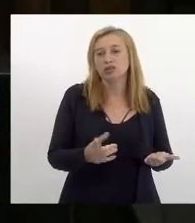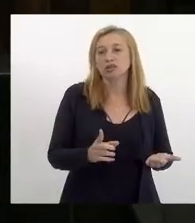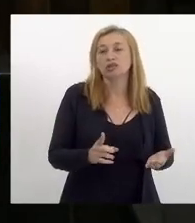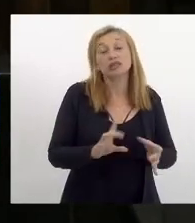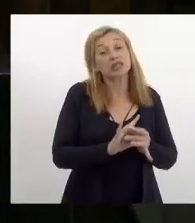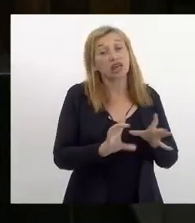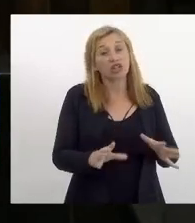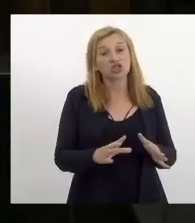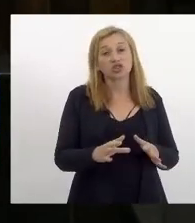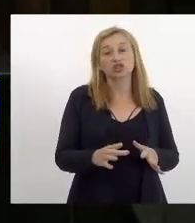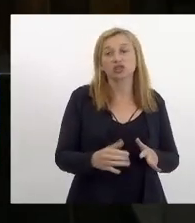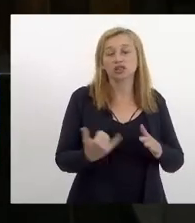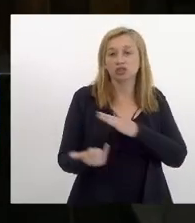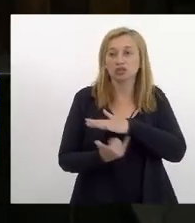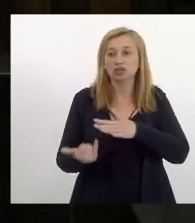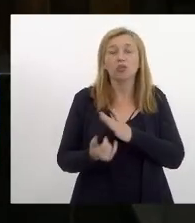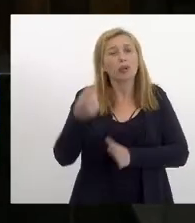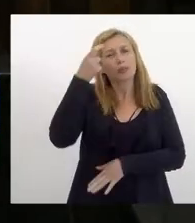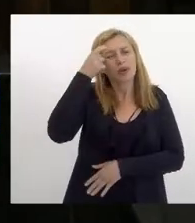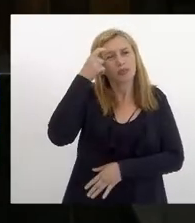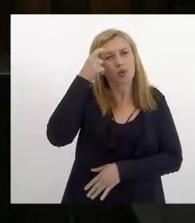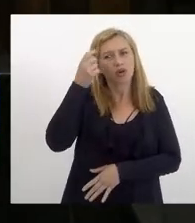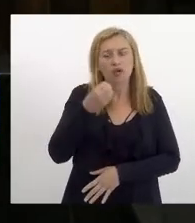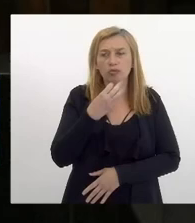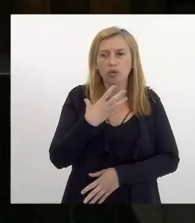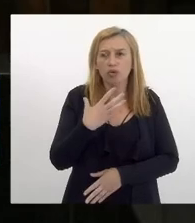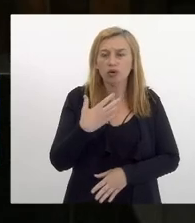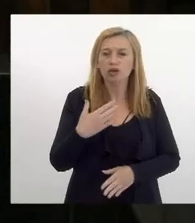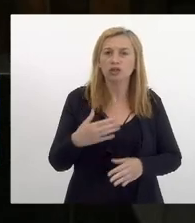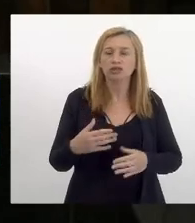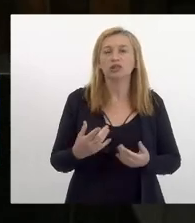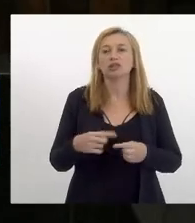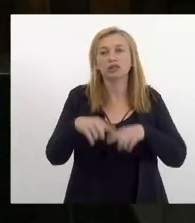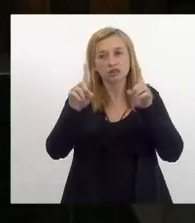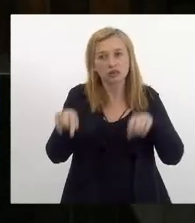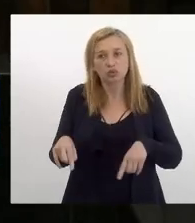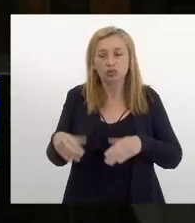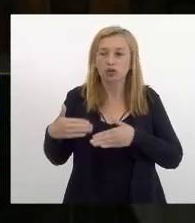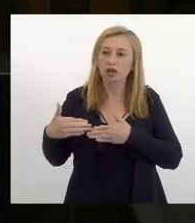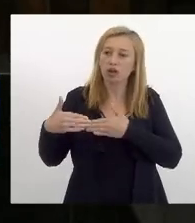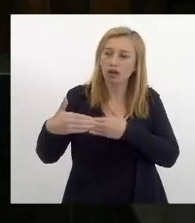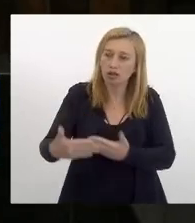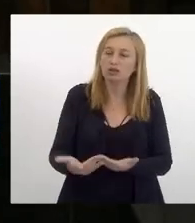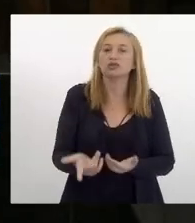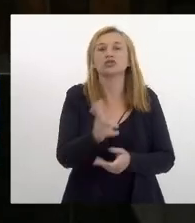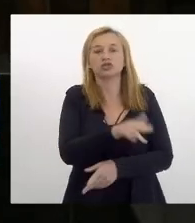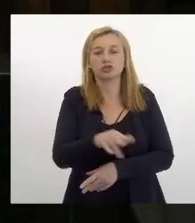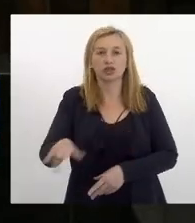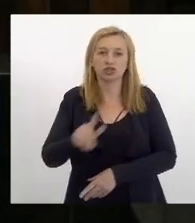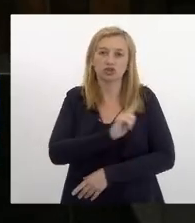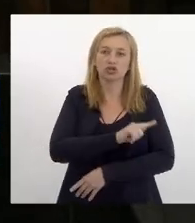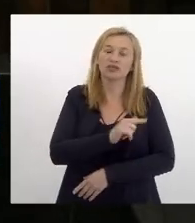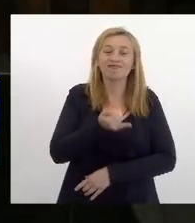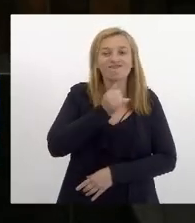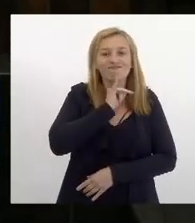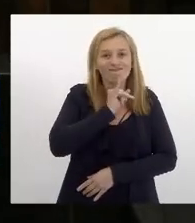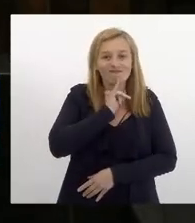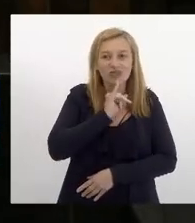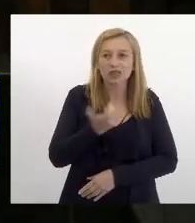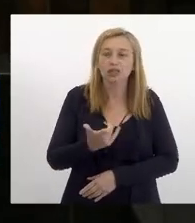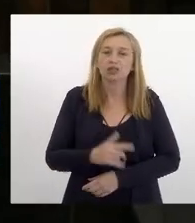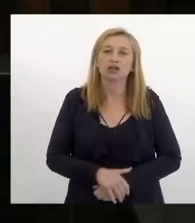deixe de ter uma memória permanente através desses servidores ao longo das diferentes gestões infelizmente